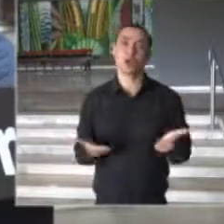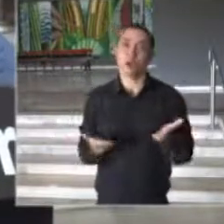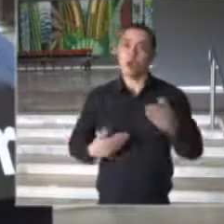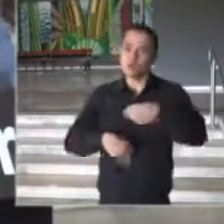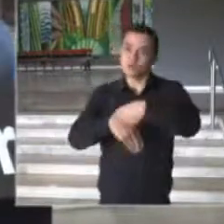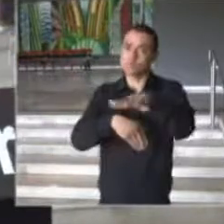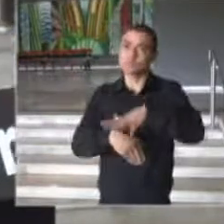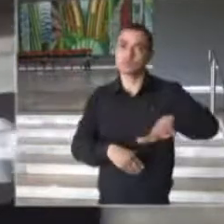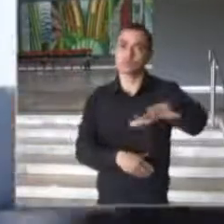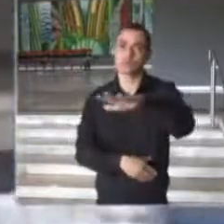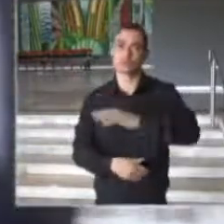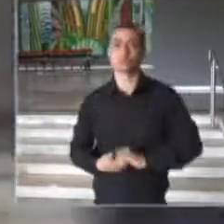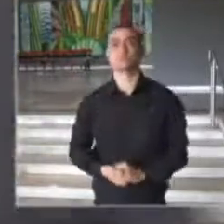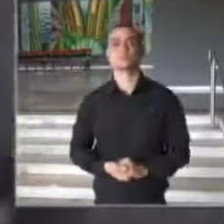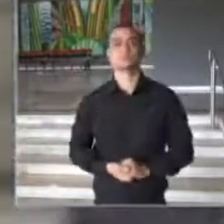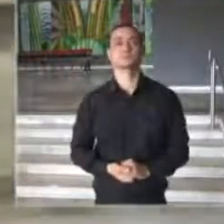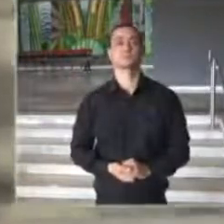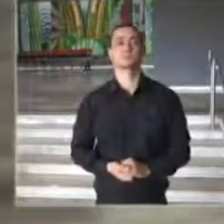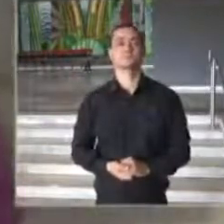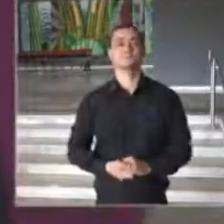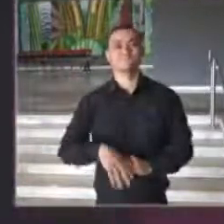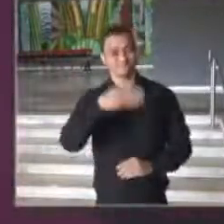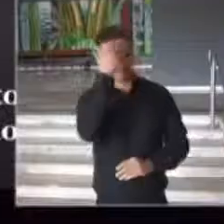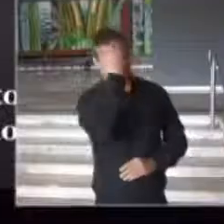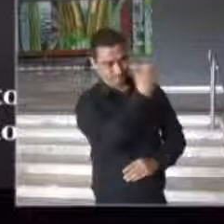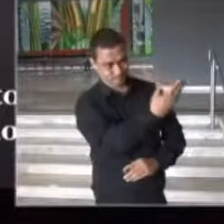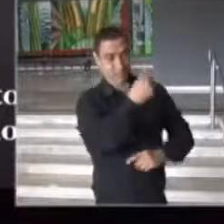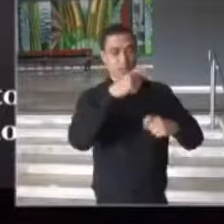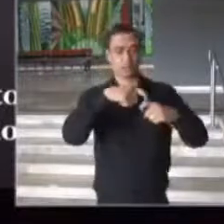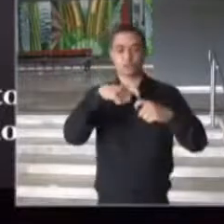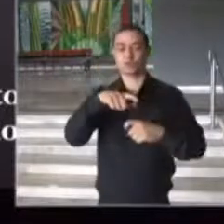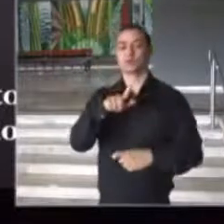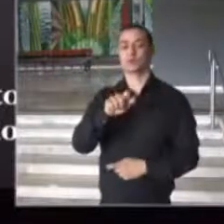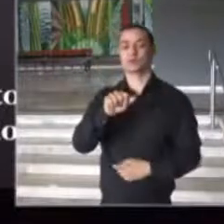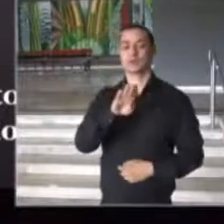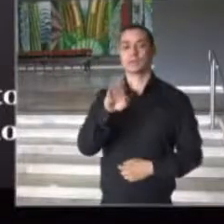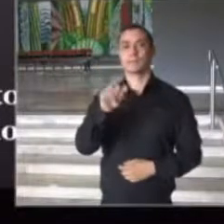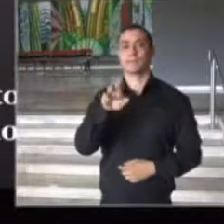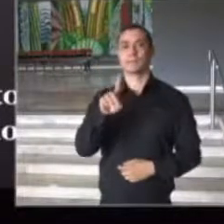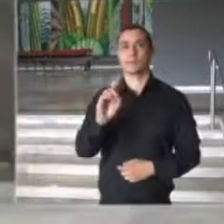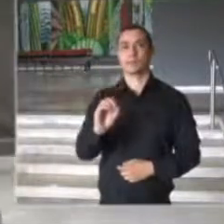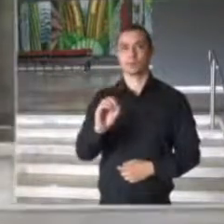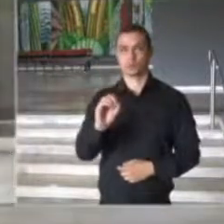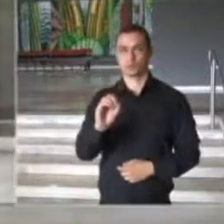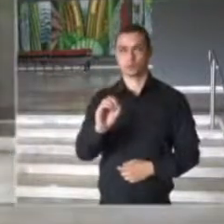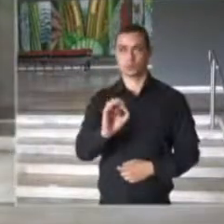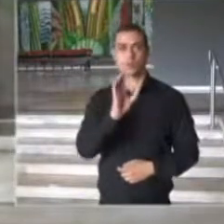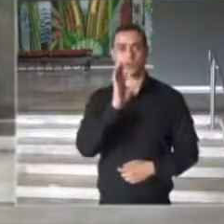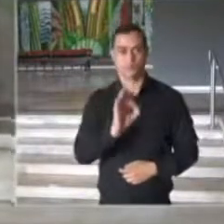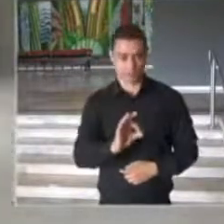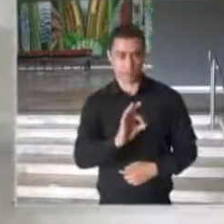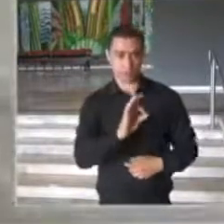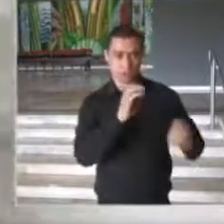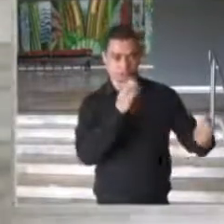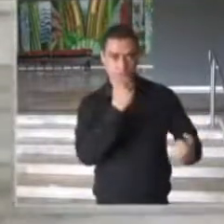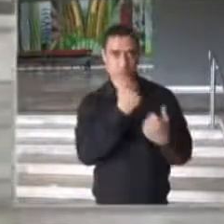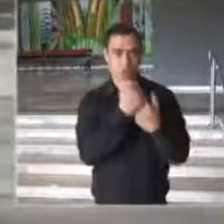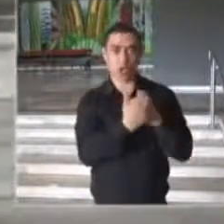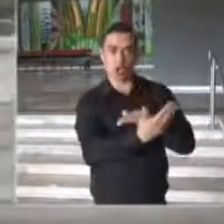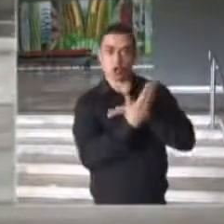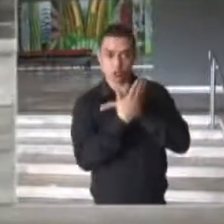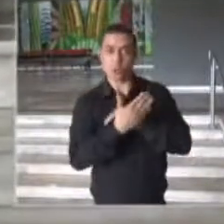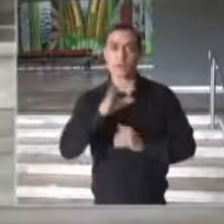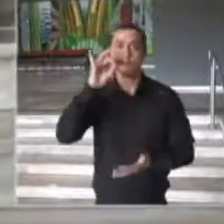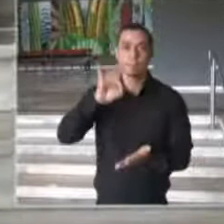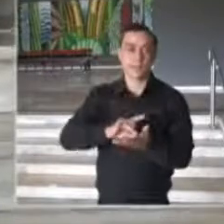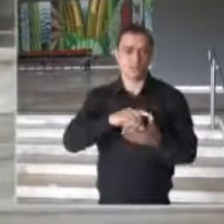recomendadas. Muito obrigado, doutor João Gabardo. Queria reafirmar na qualidade de governador do Estado de São Paulo que toda